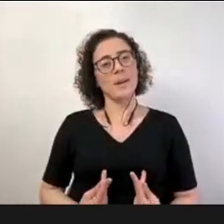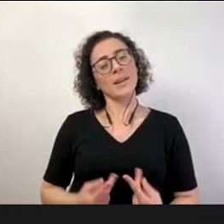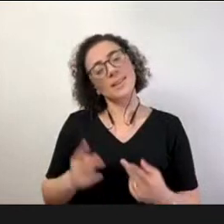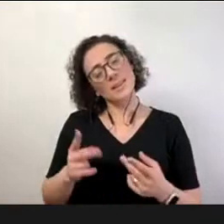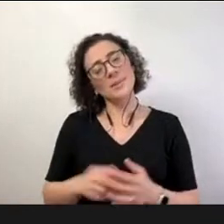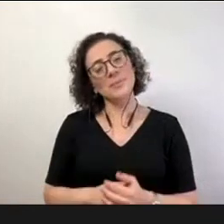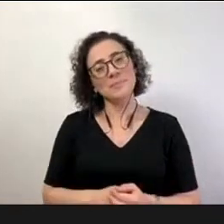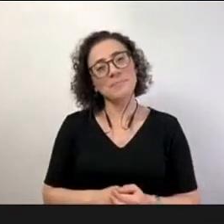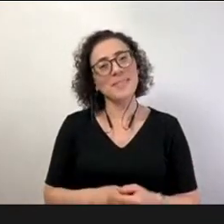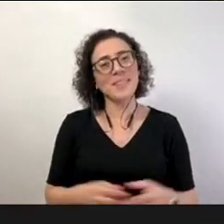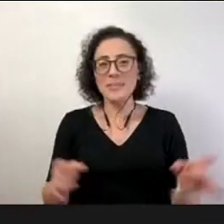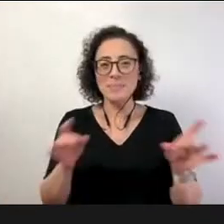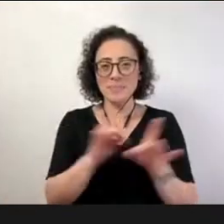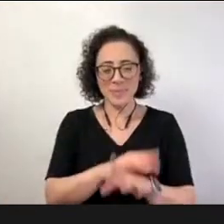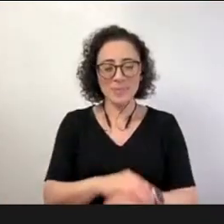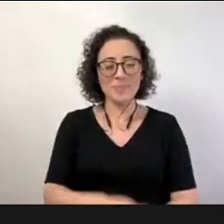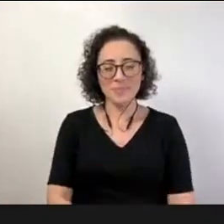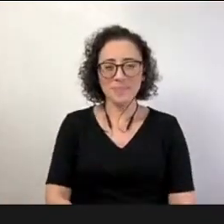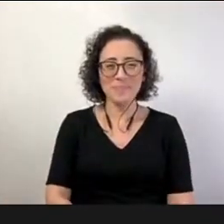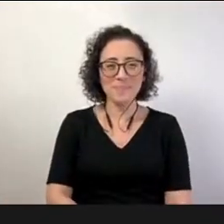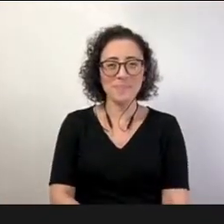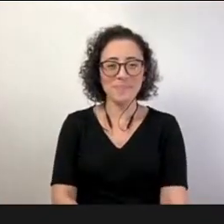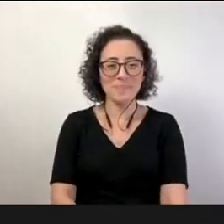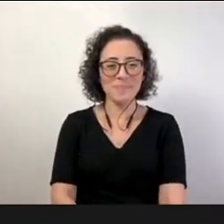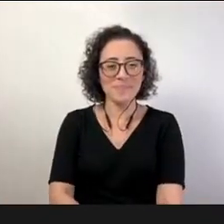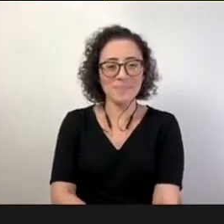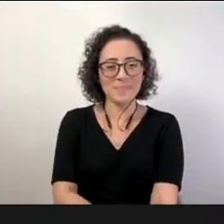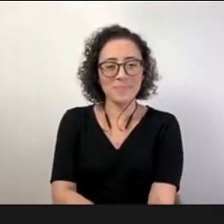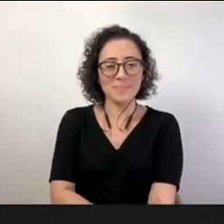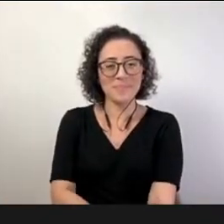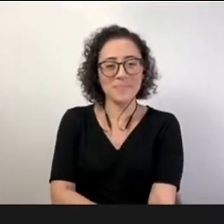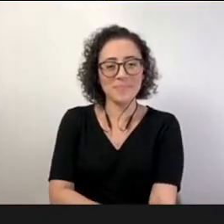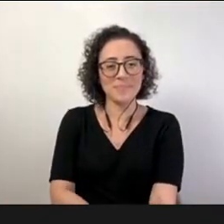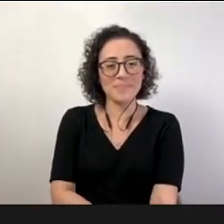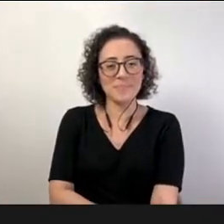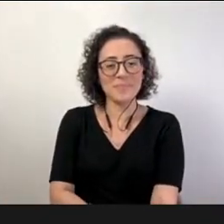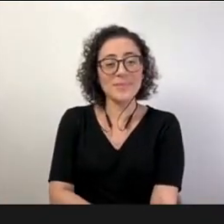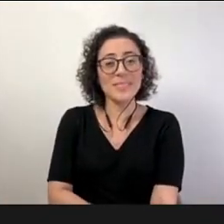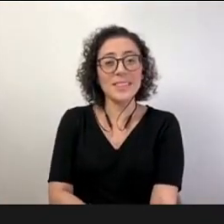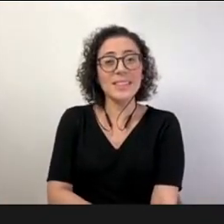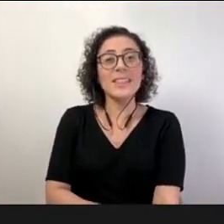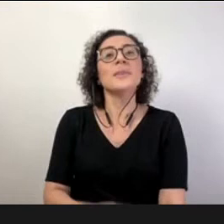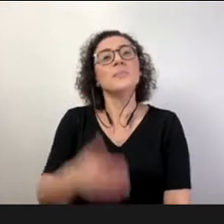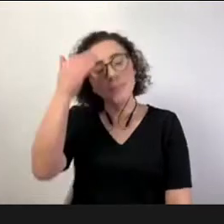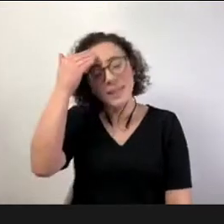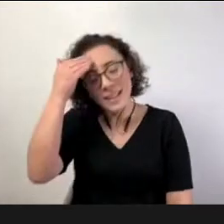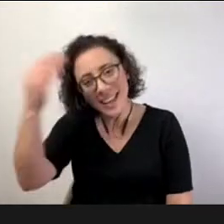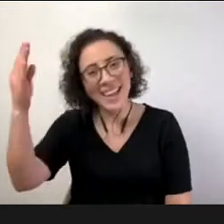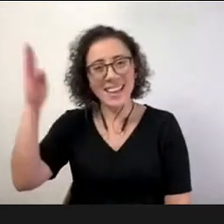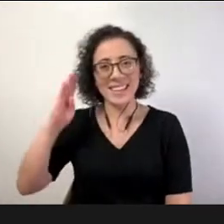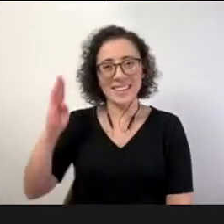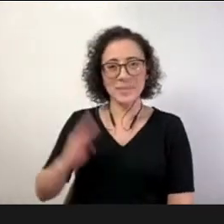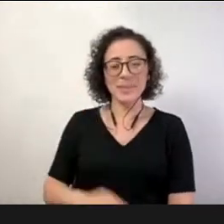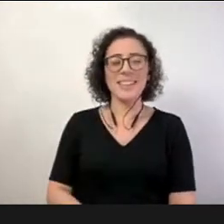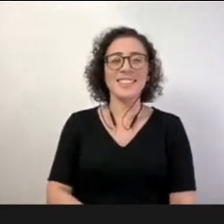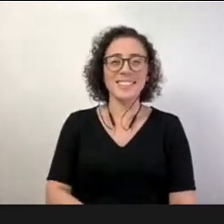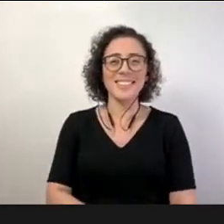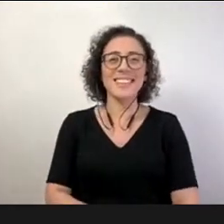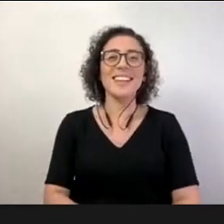aqui muito obrigada Bartira também é o a gente fala colocações né diante de um